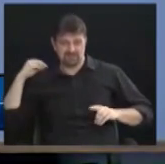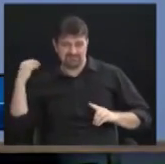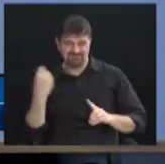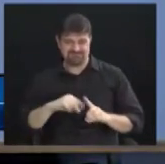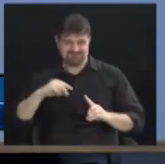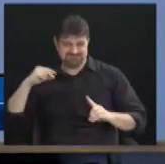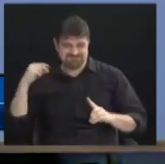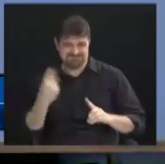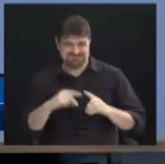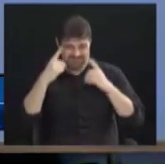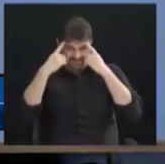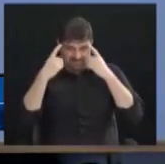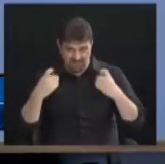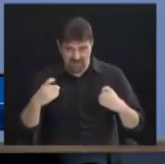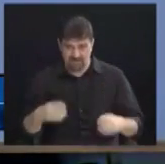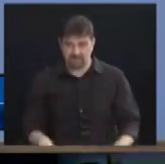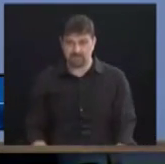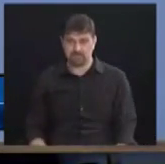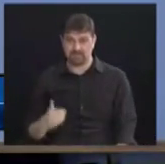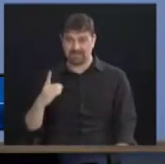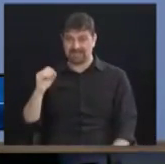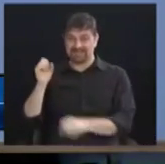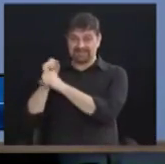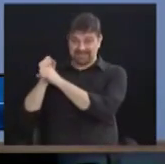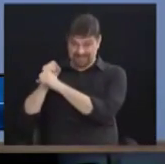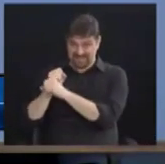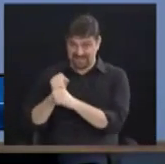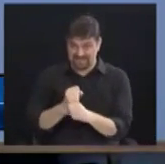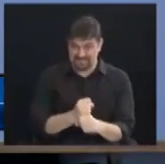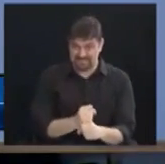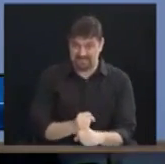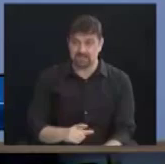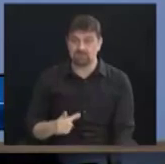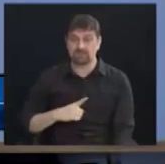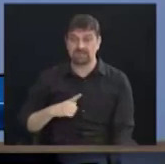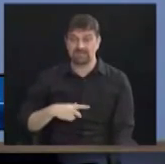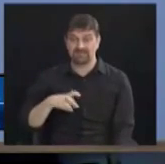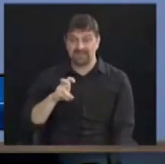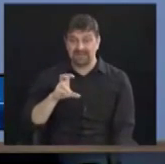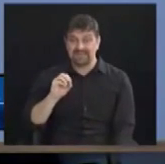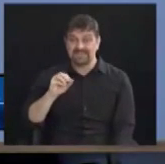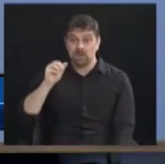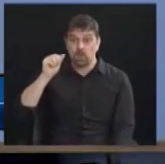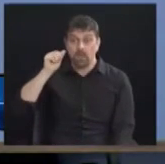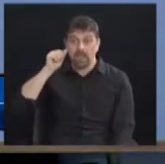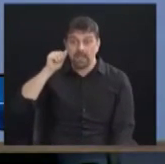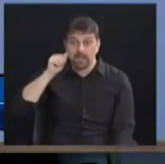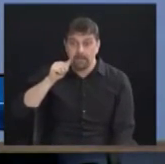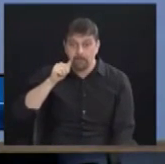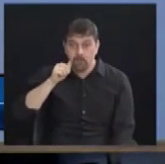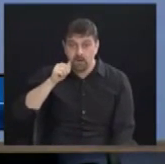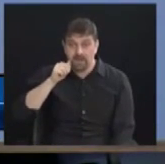década, 50 mil mulheres foram assassinadas no nosso país.